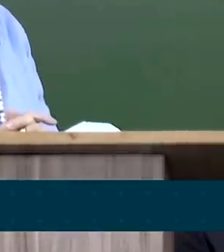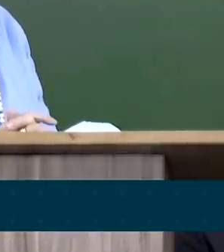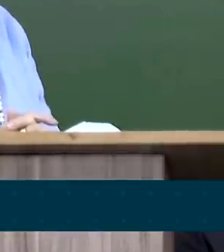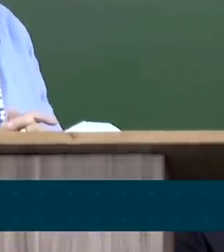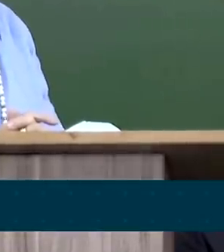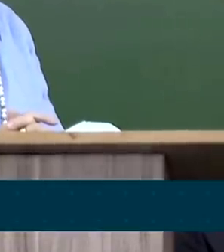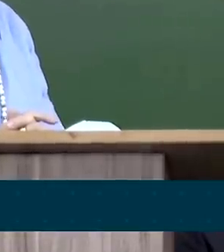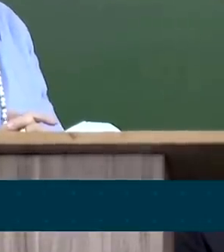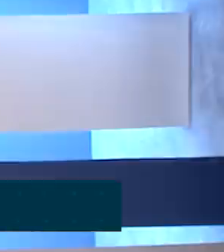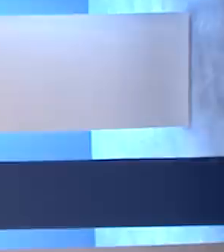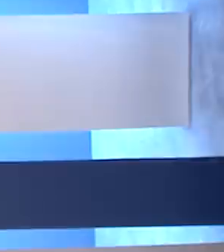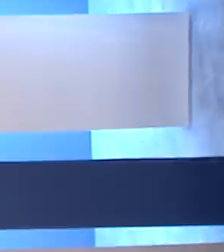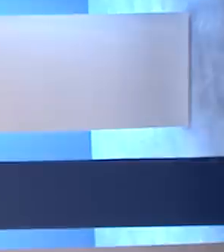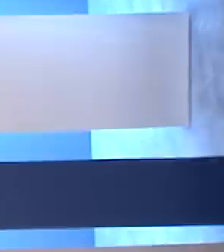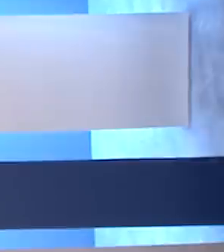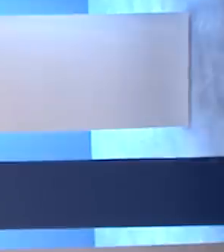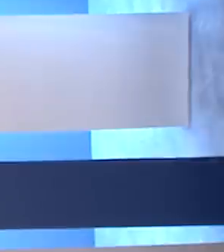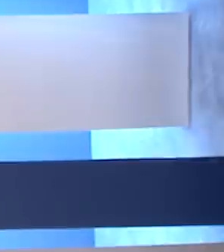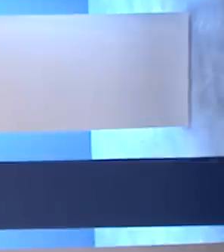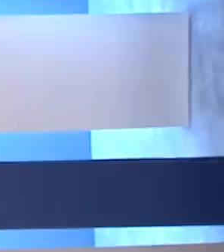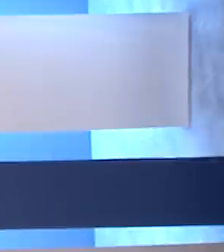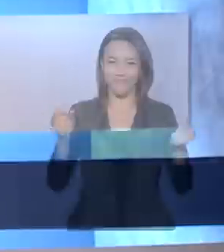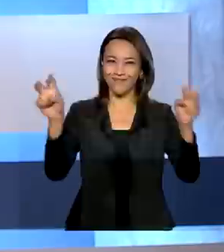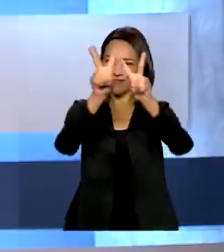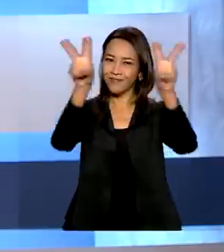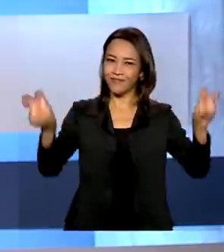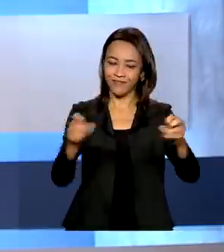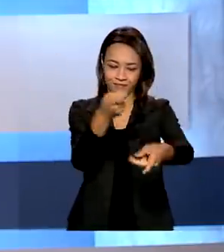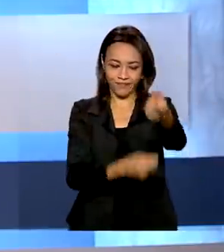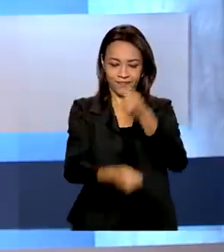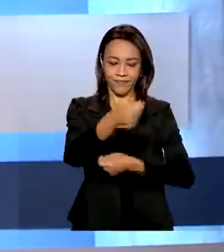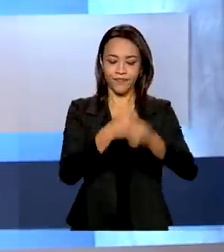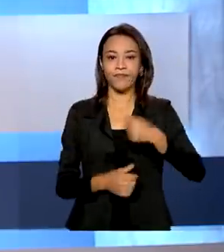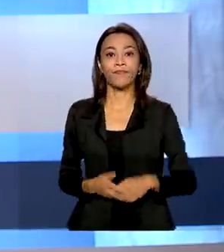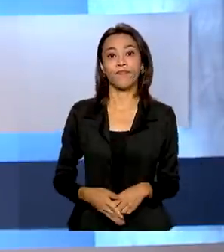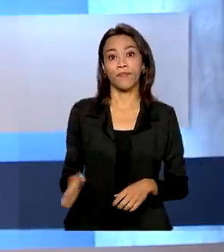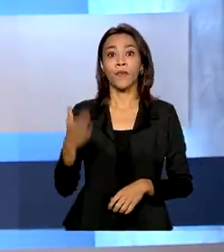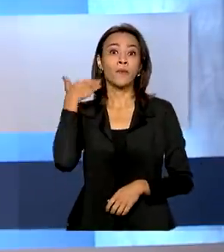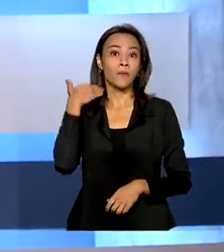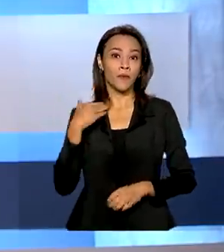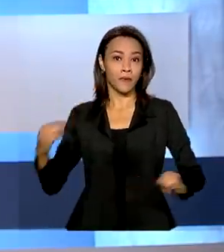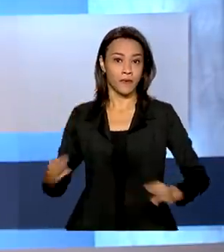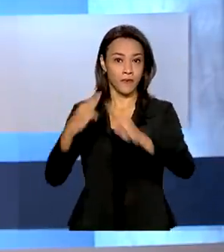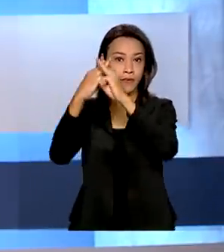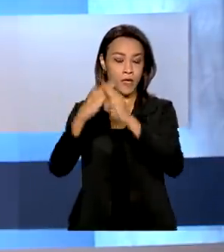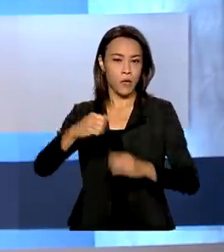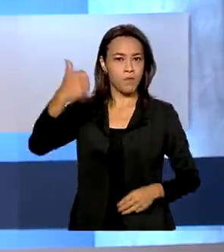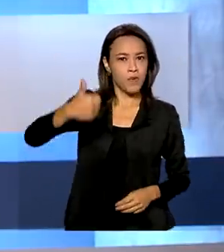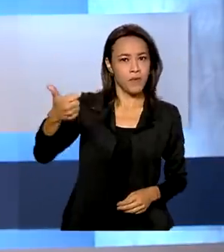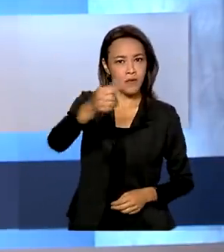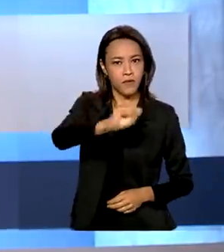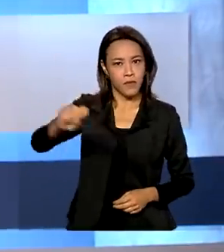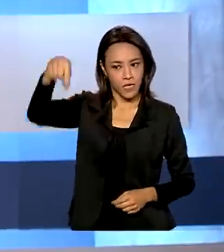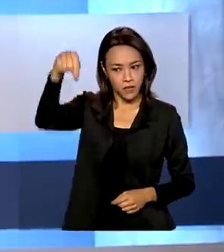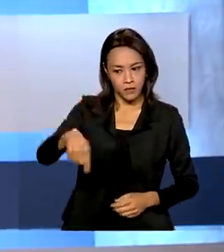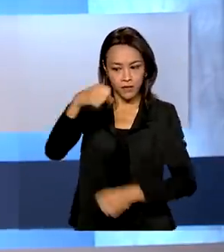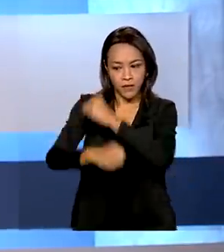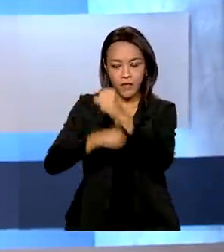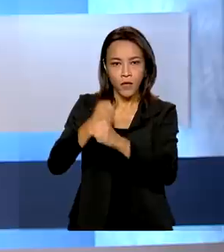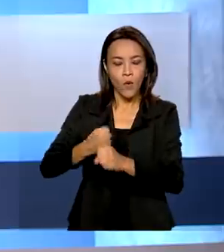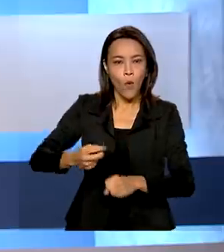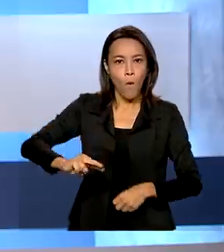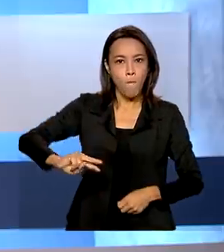querem produzir. Vamos falar de economia. A Caixa Econômica Federal atingiu no primeiro semestre deste ano o